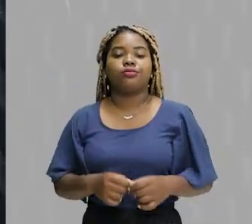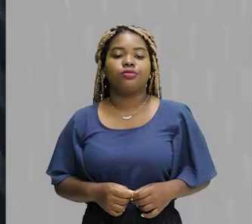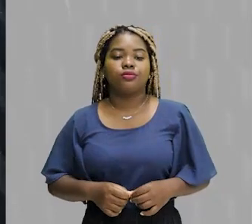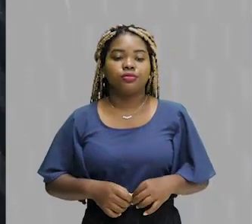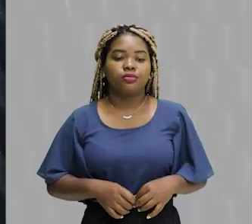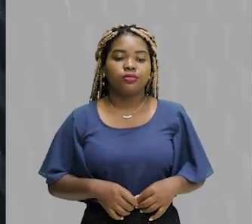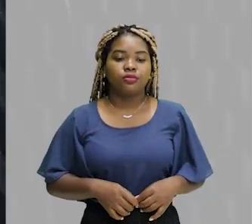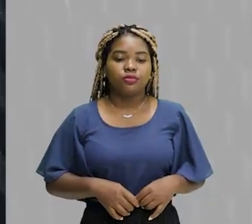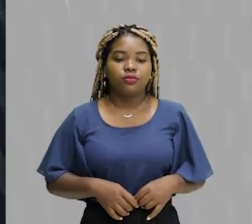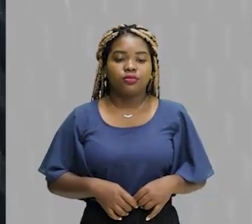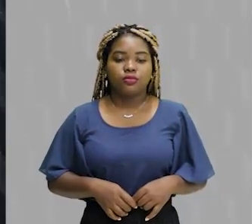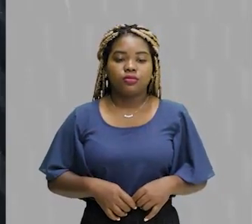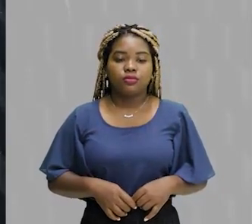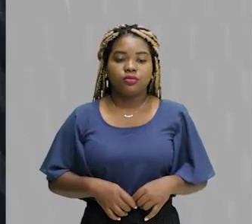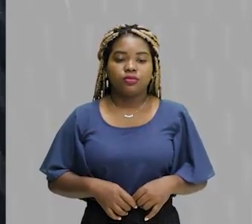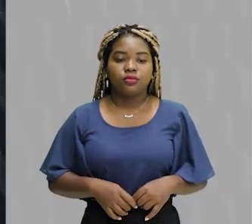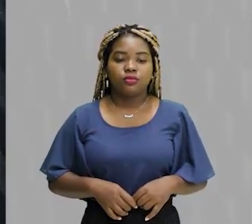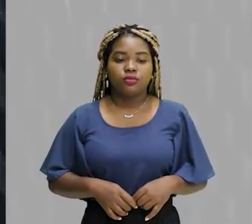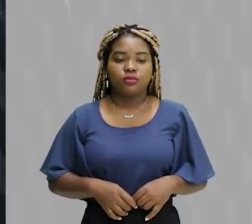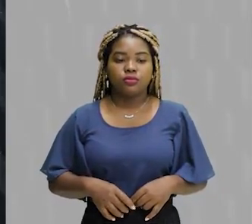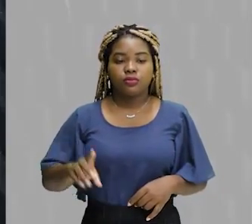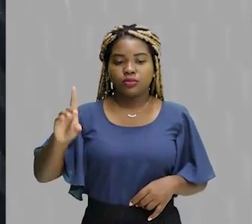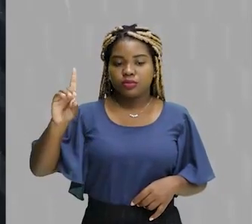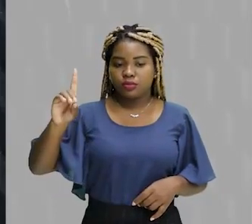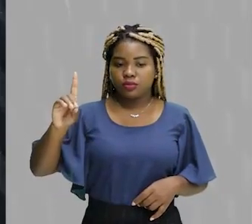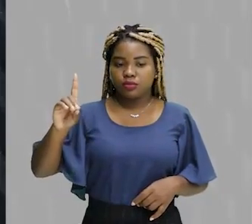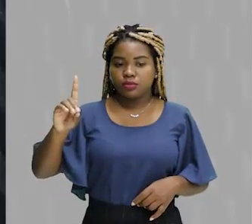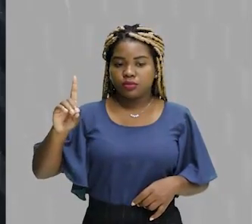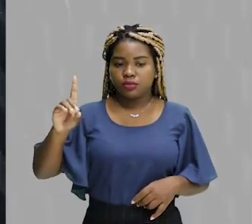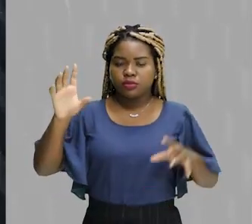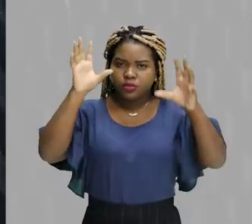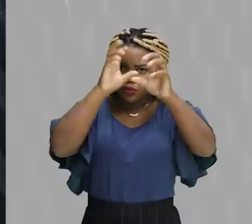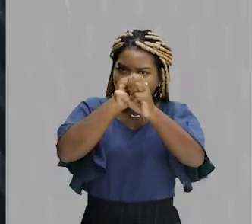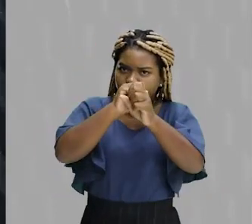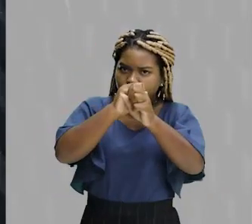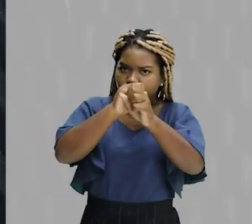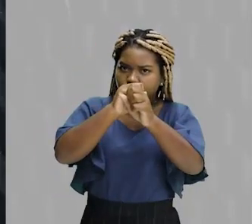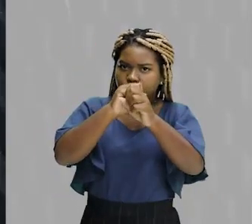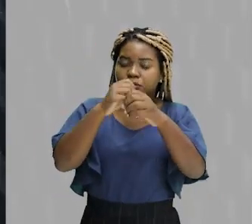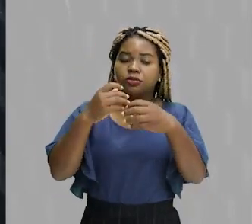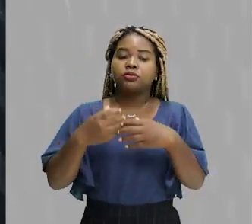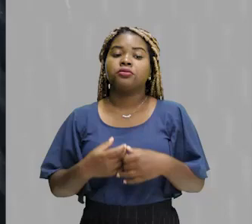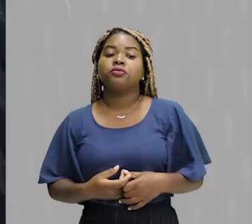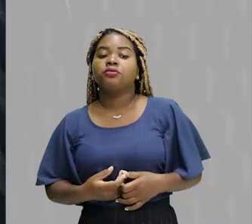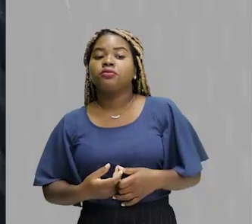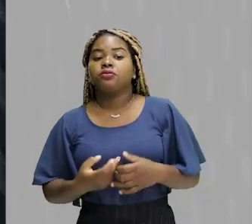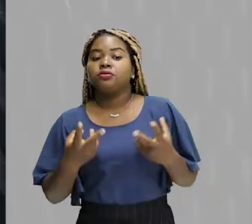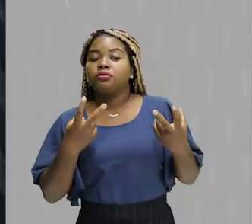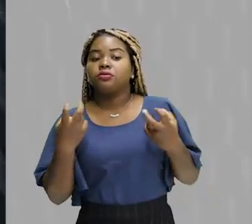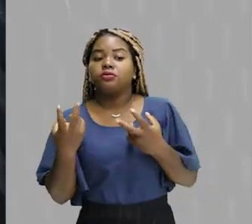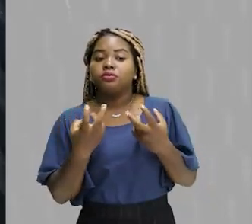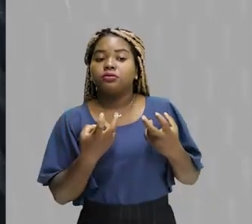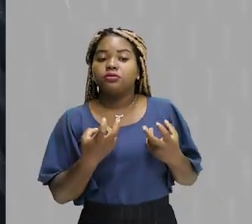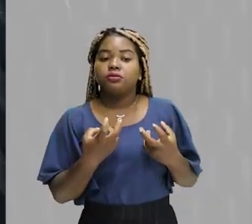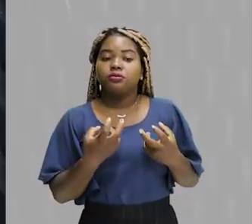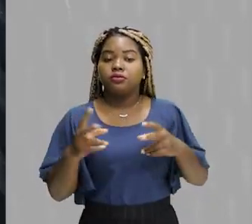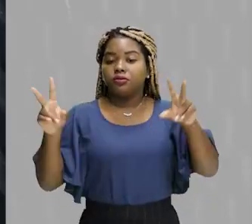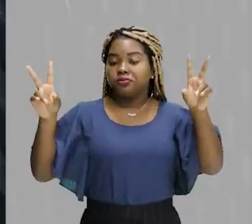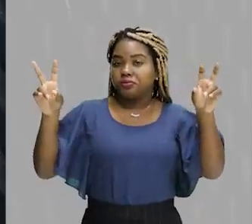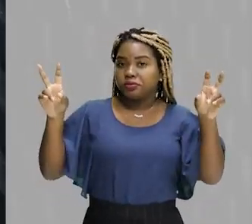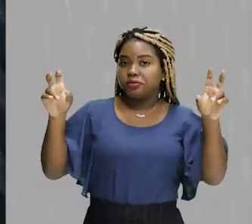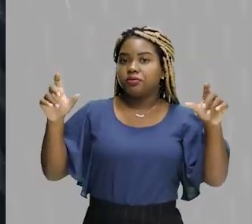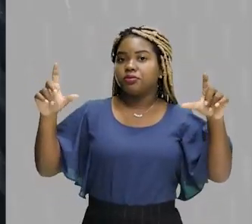melhor do que Belo e Gosto. Olha a letra D, trazendo escuro. Bom, você percebe que a expressão fala do